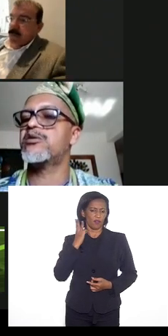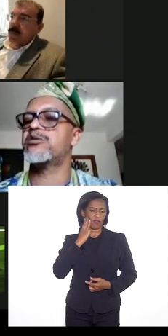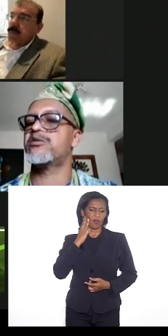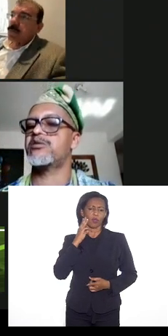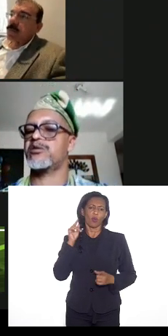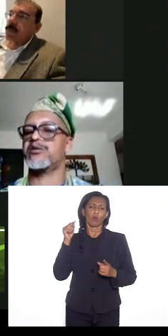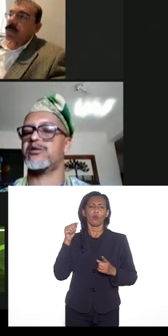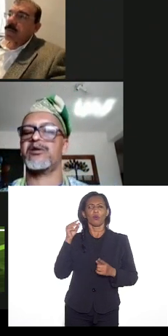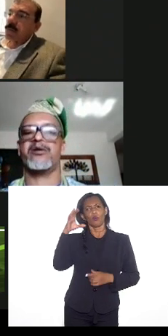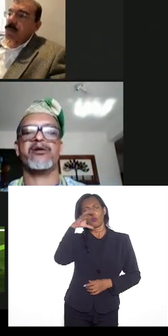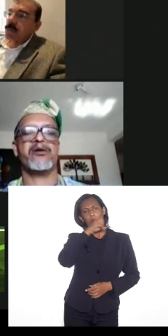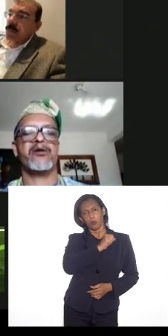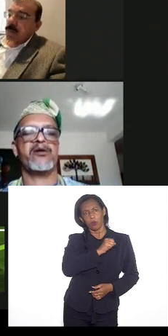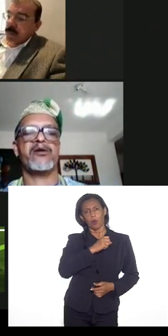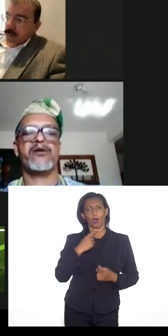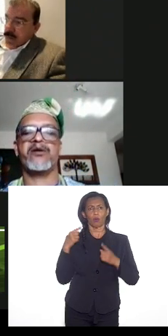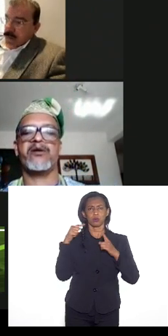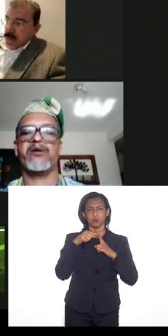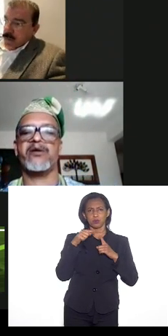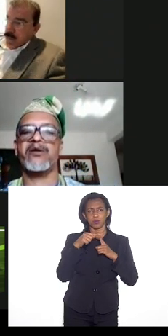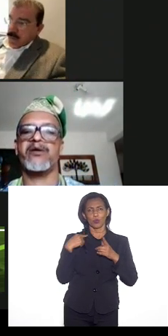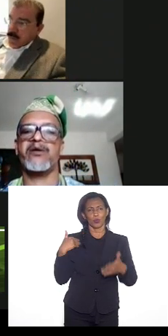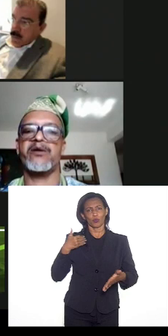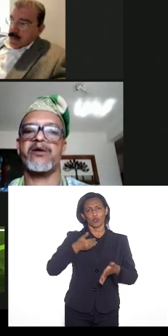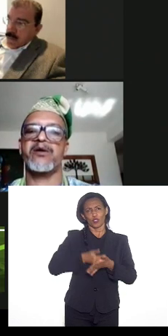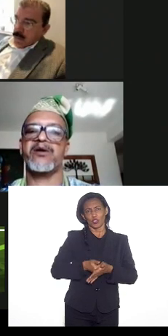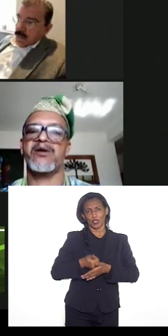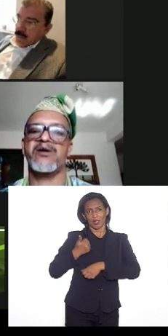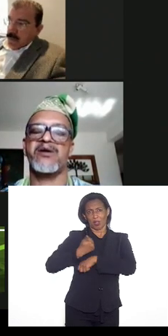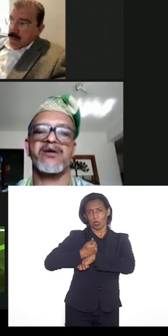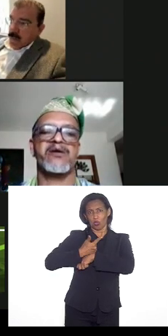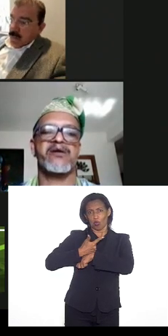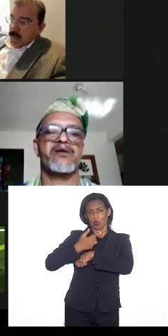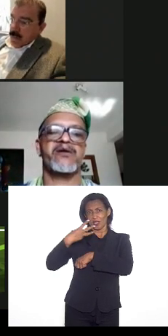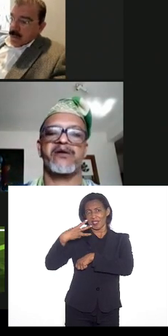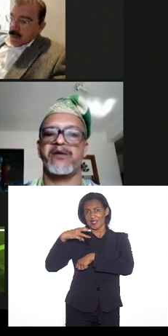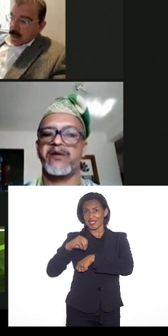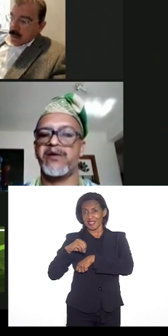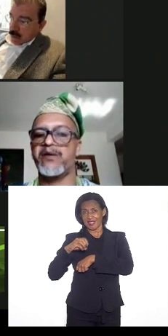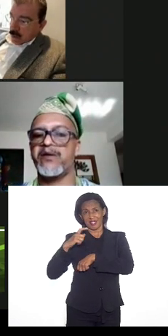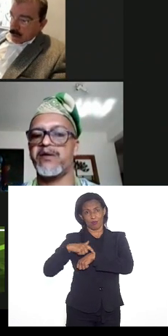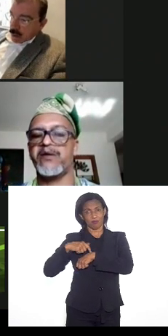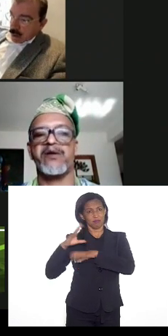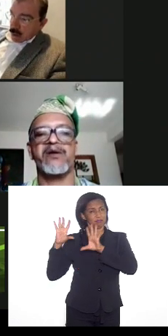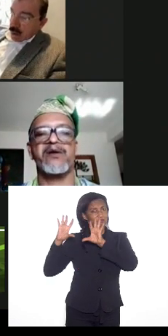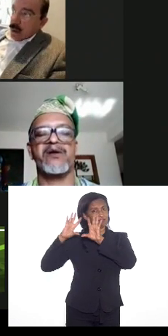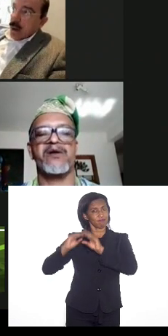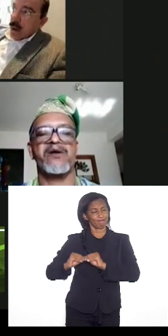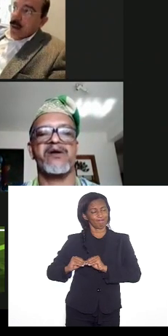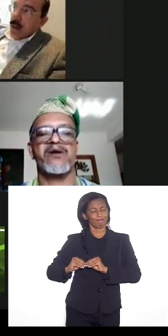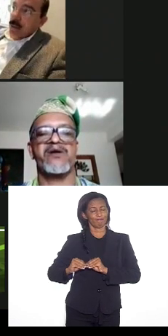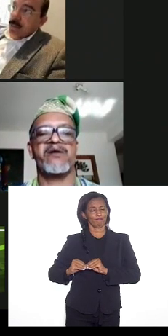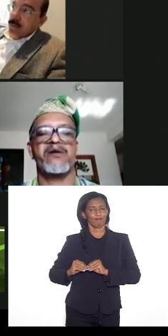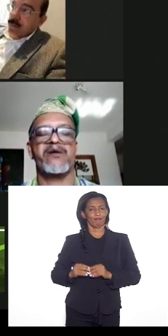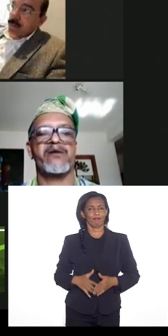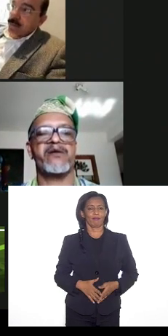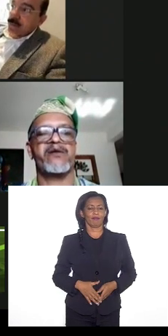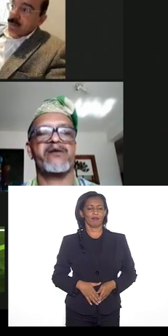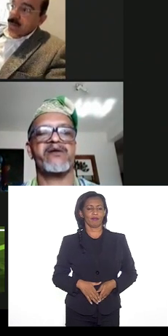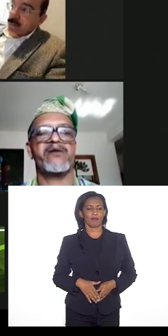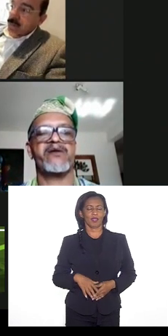objetividade porque nós estamos chegando às 12h30 a data de encerrar o horário de encerrar a nossa